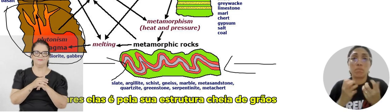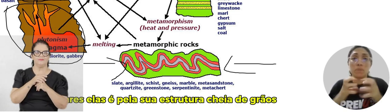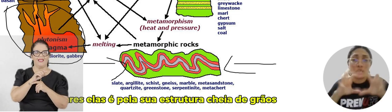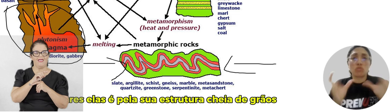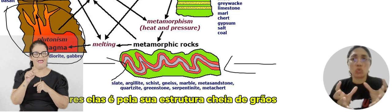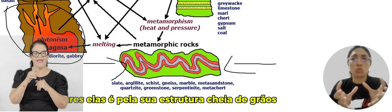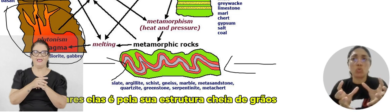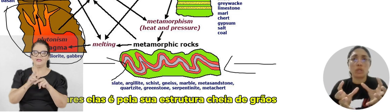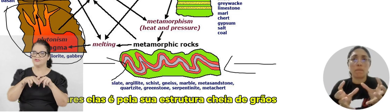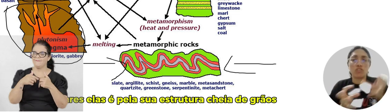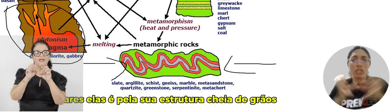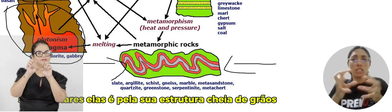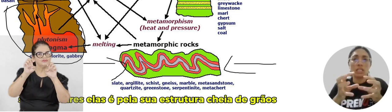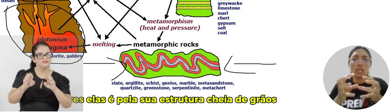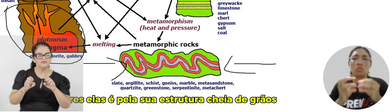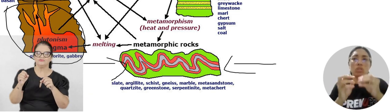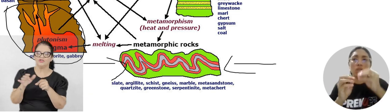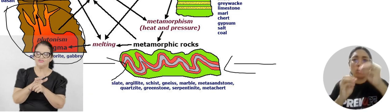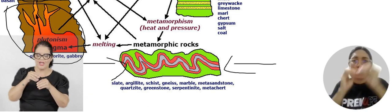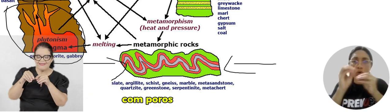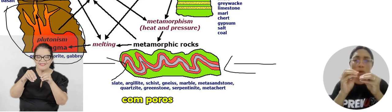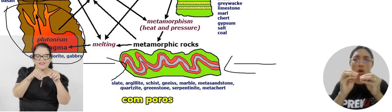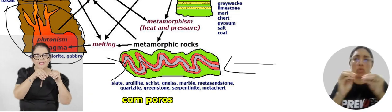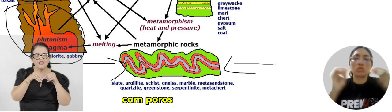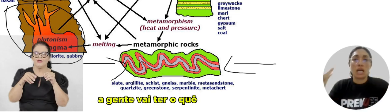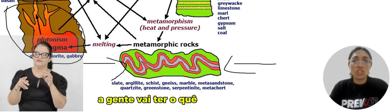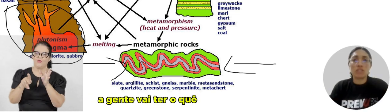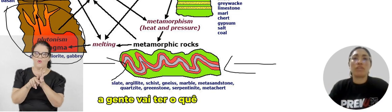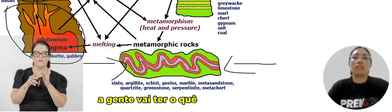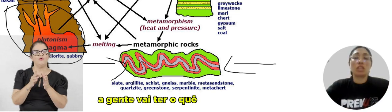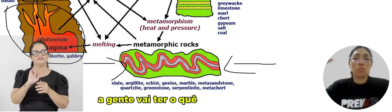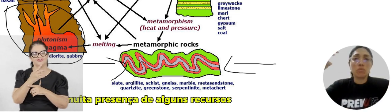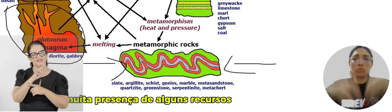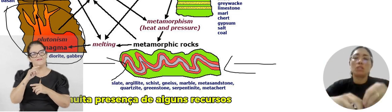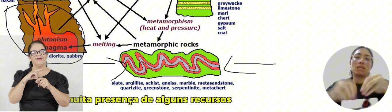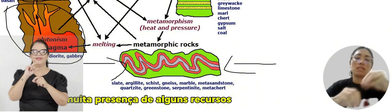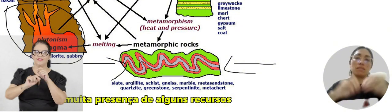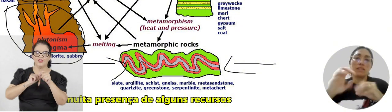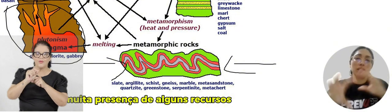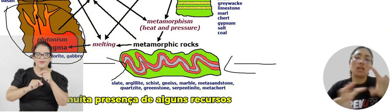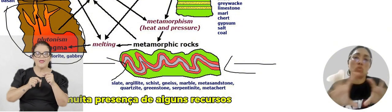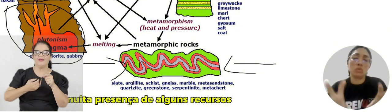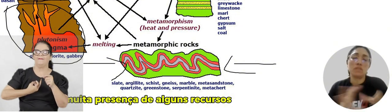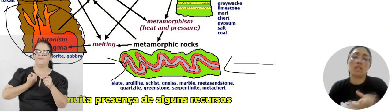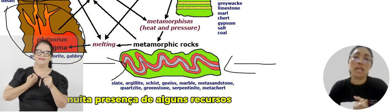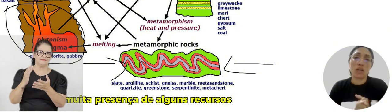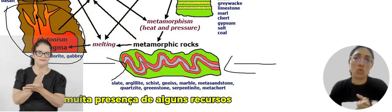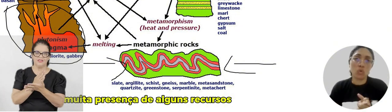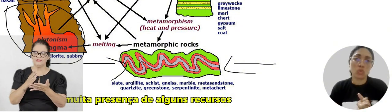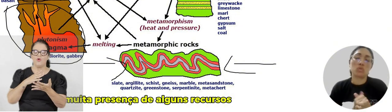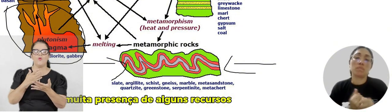pela sua estrutura, cheia de grãos, com poros, a gente vai ter o quê? Muita presença de alguns